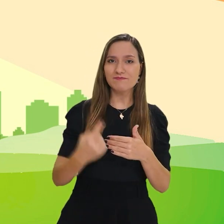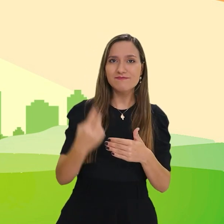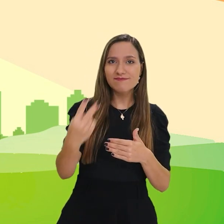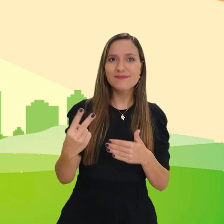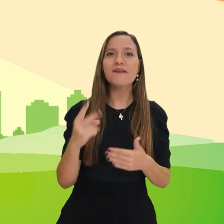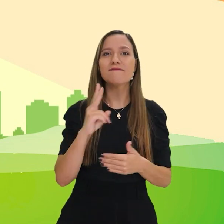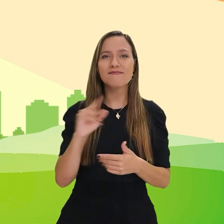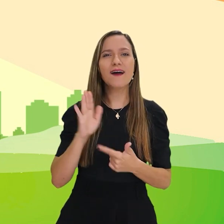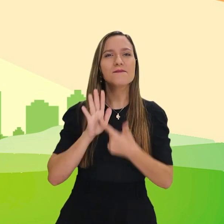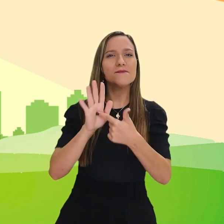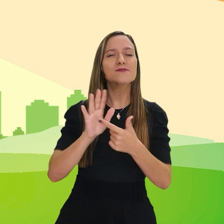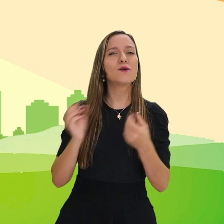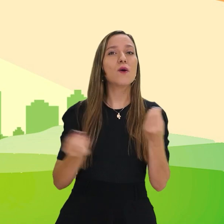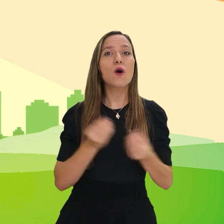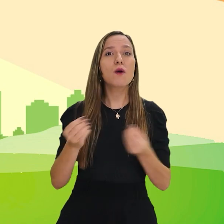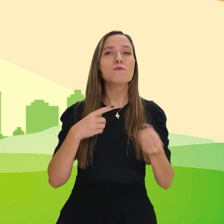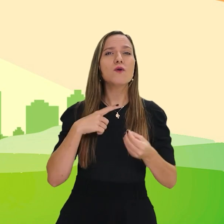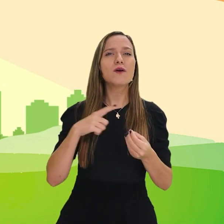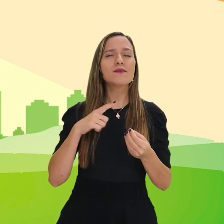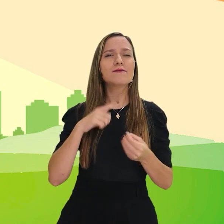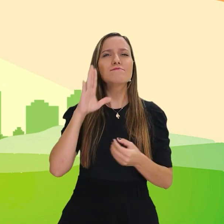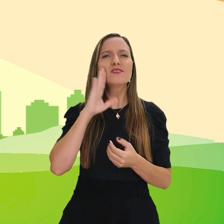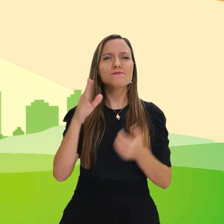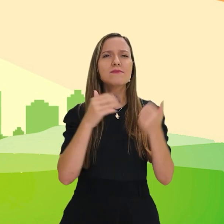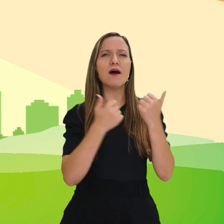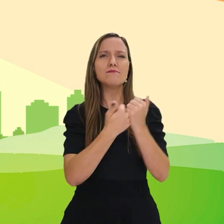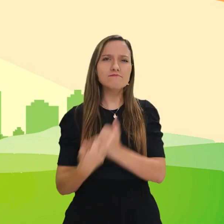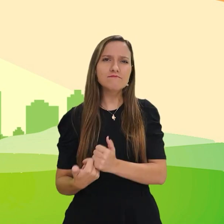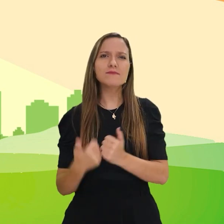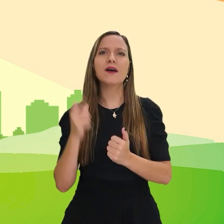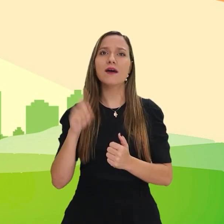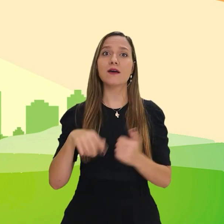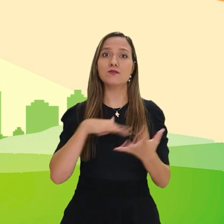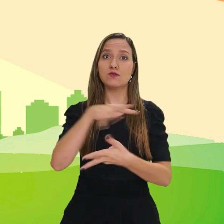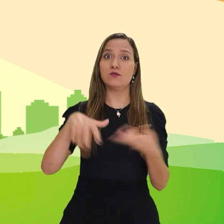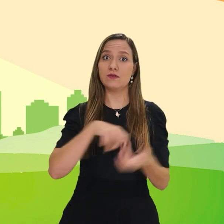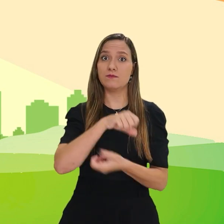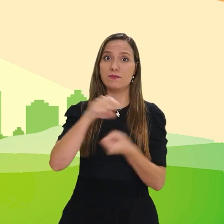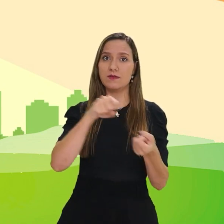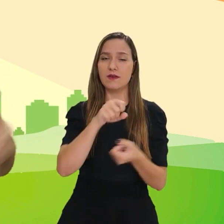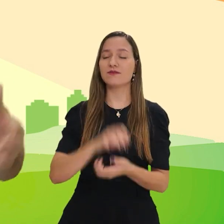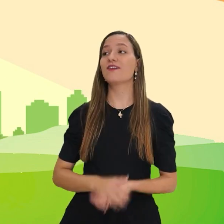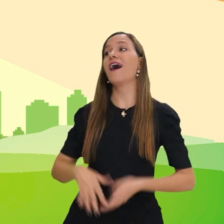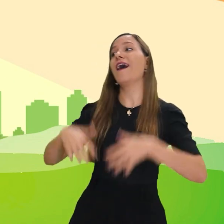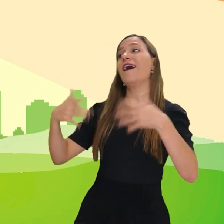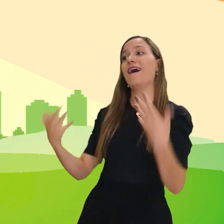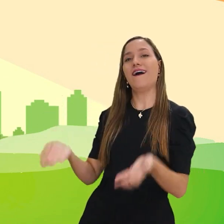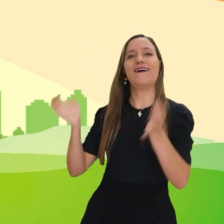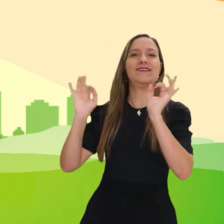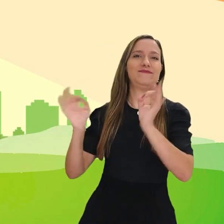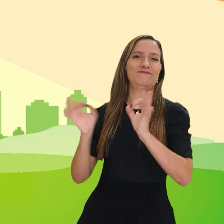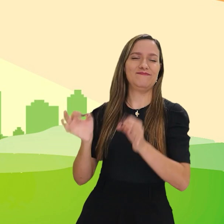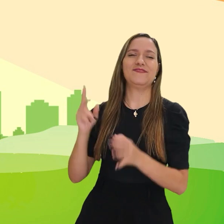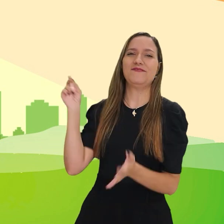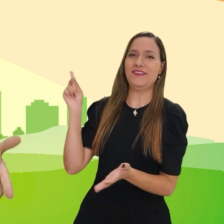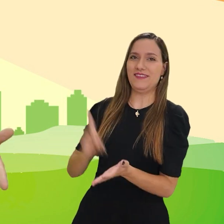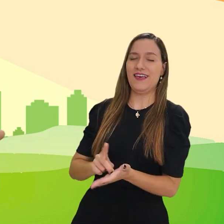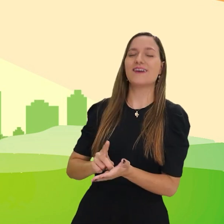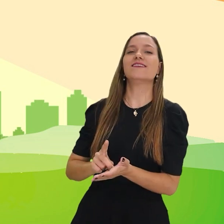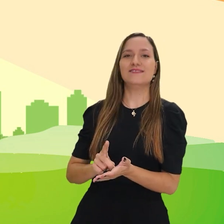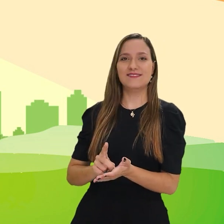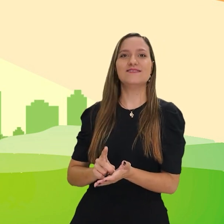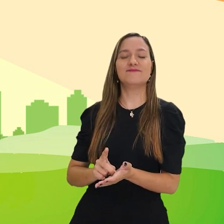nos próximos dois programas, a gente vai conversar sobre os pilares da sustentabilidade. Ah, sim! Nossa! É